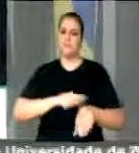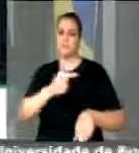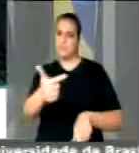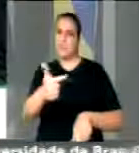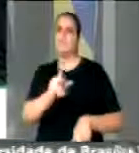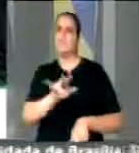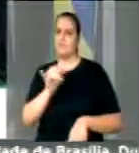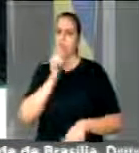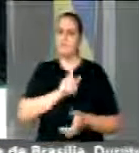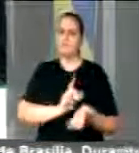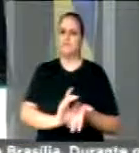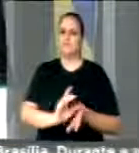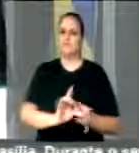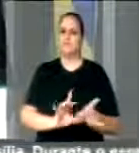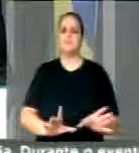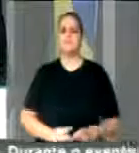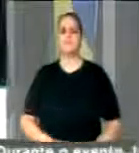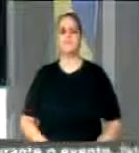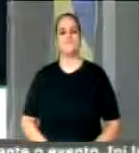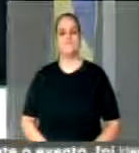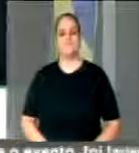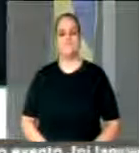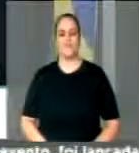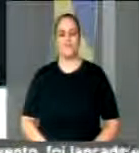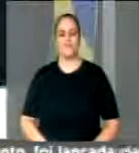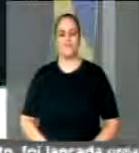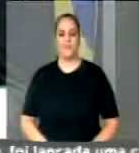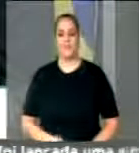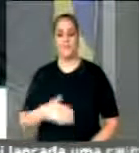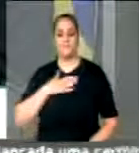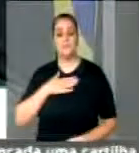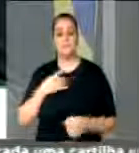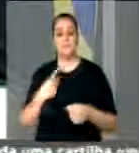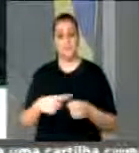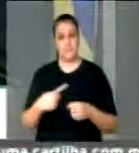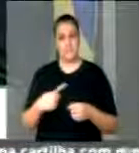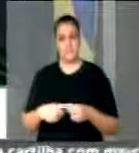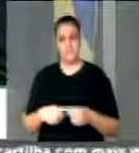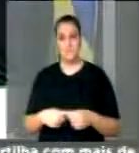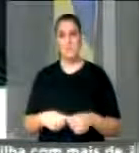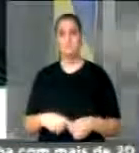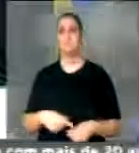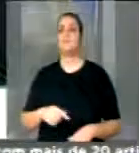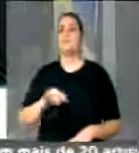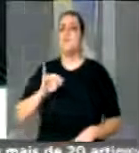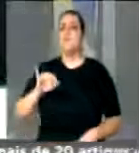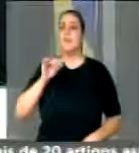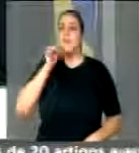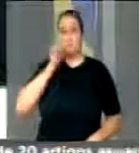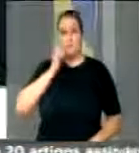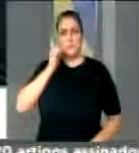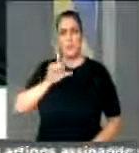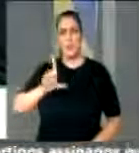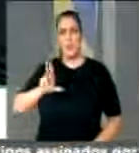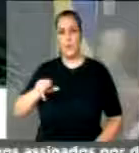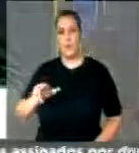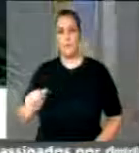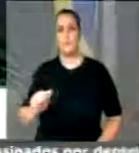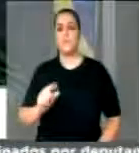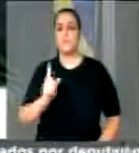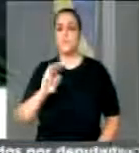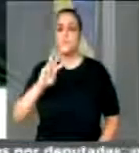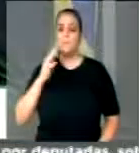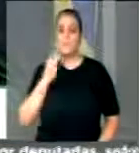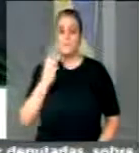liderança do governo aqui na Câmara dos Deputados, uma pessoa que eu tenho todo o respeito, todo o carinho e sei do seu trabalho